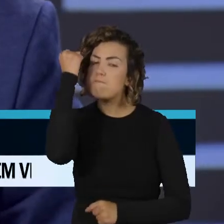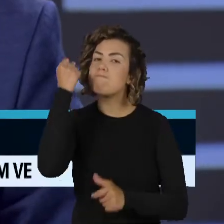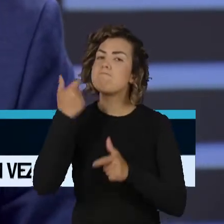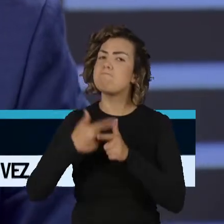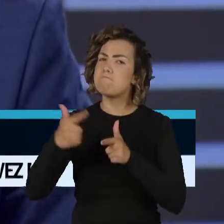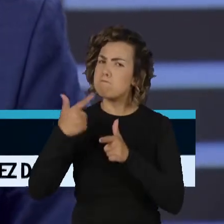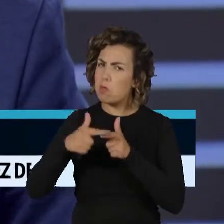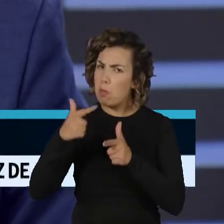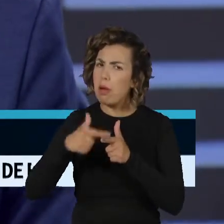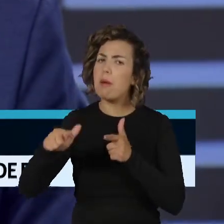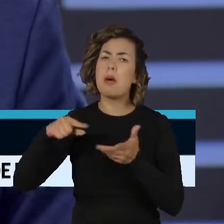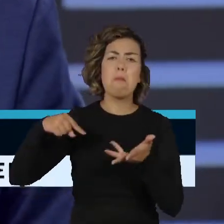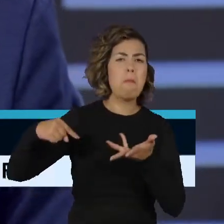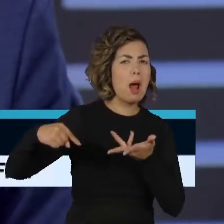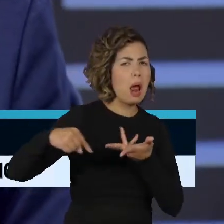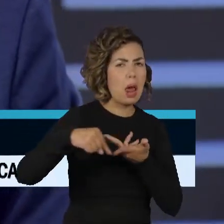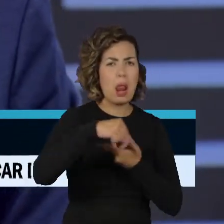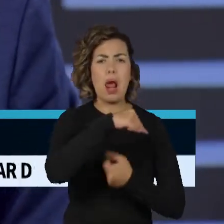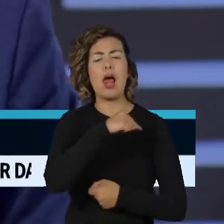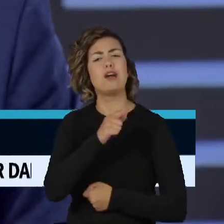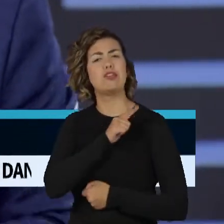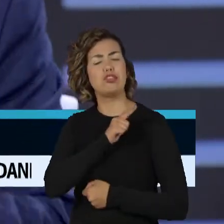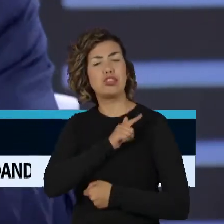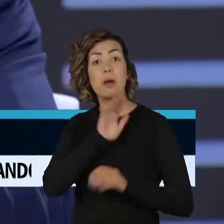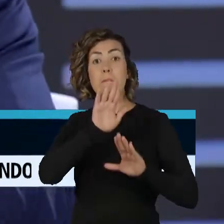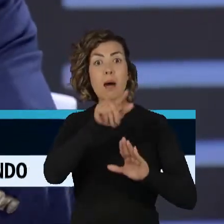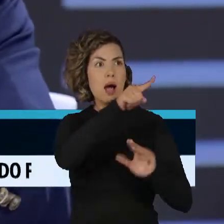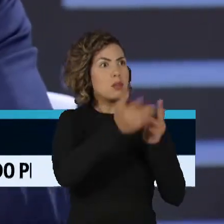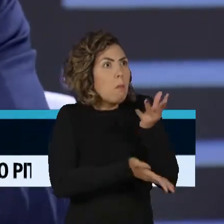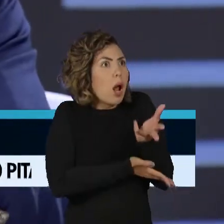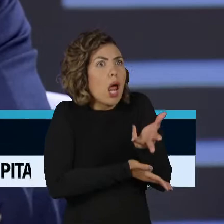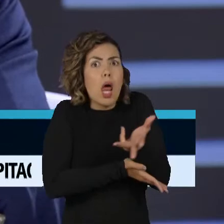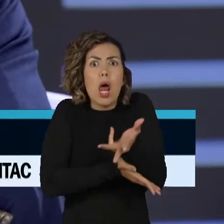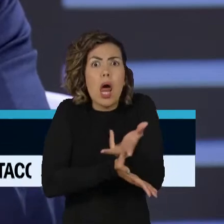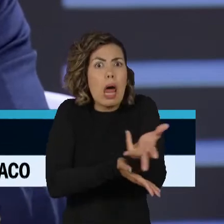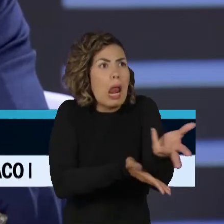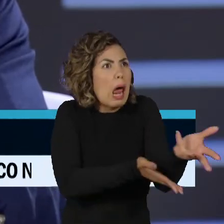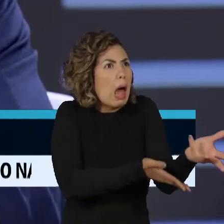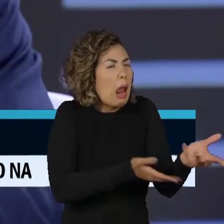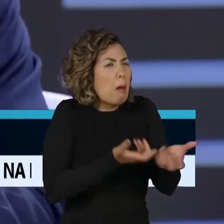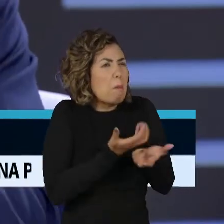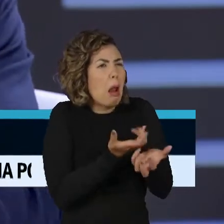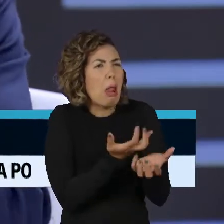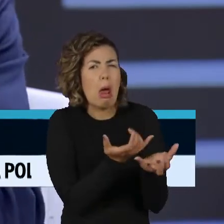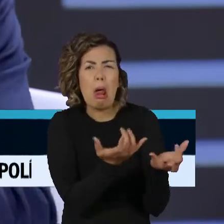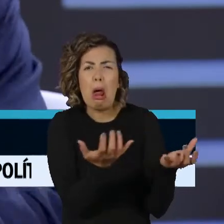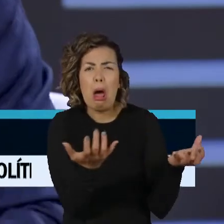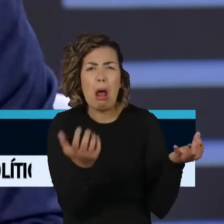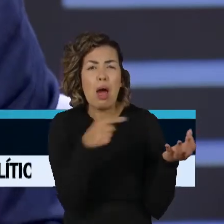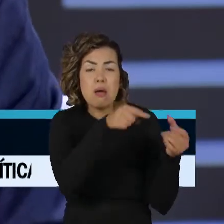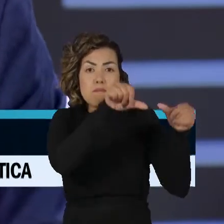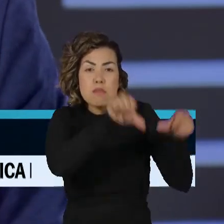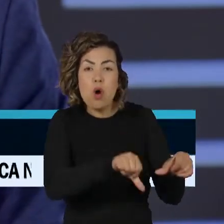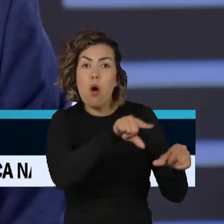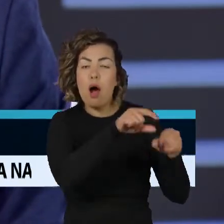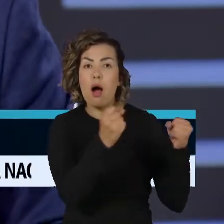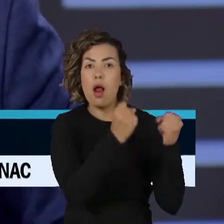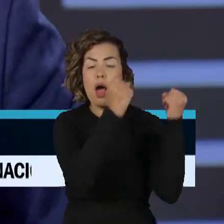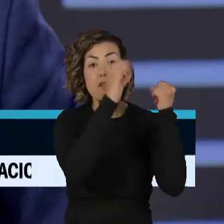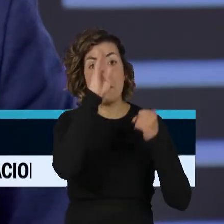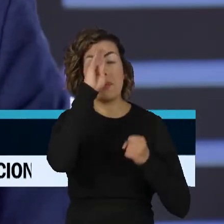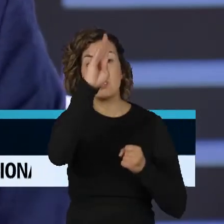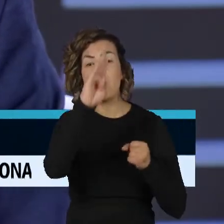mais grave, onde houve mais desmatamento, se a gente tomar a série dos últimos anos, foi no bioma